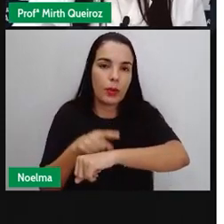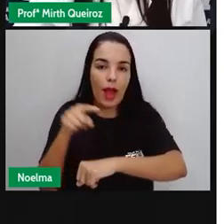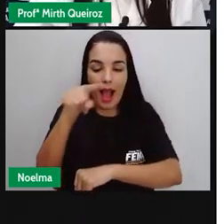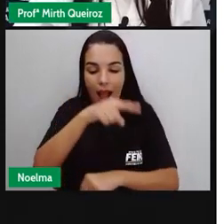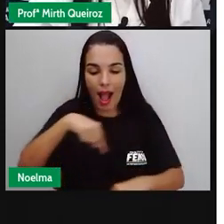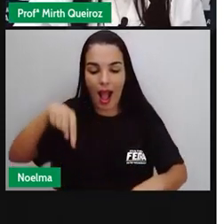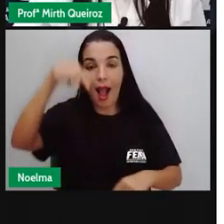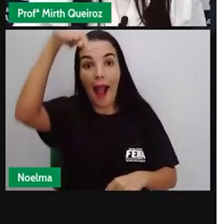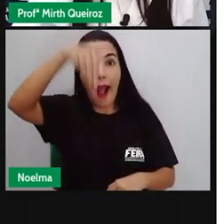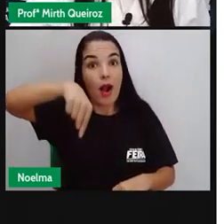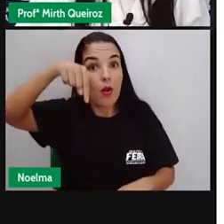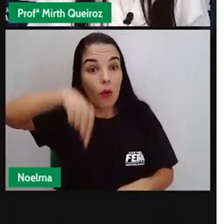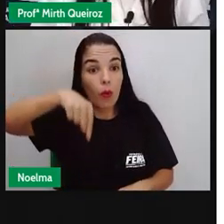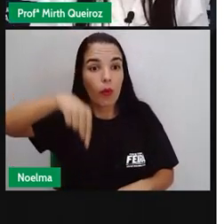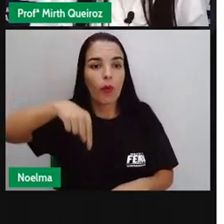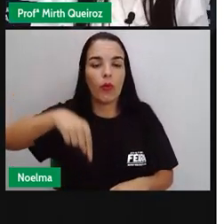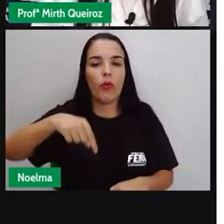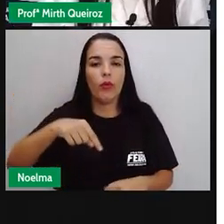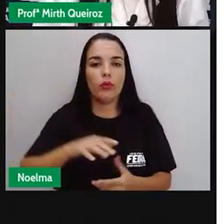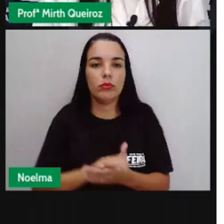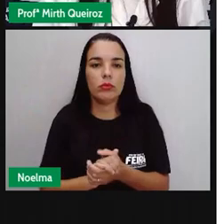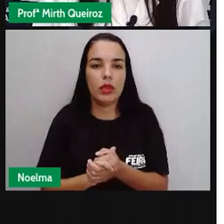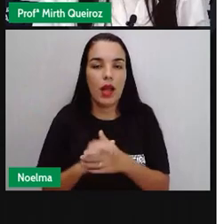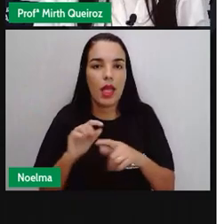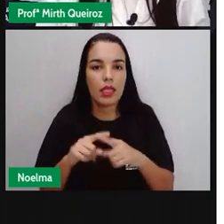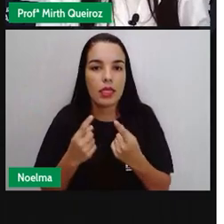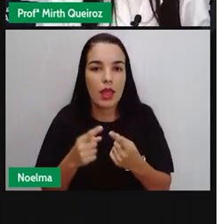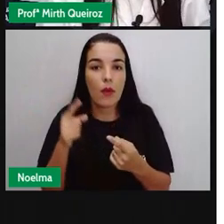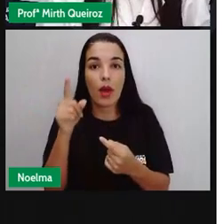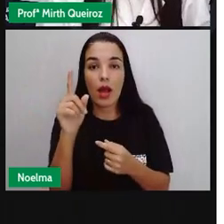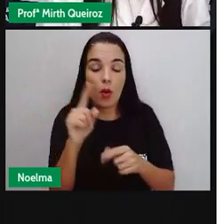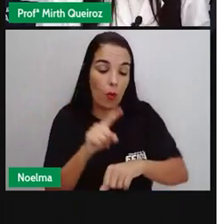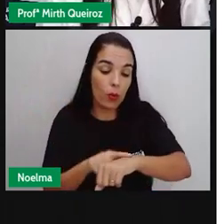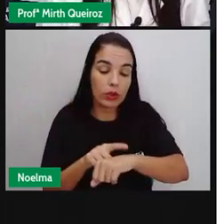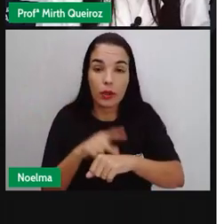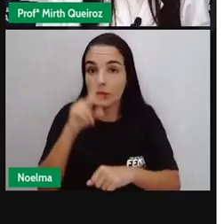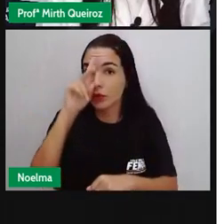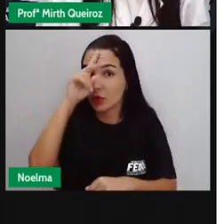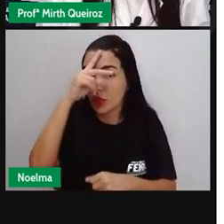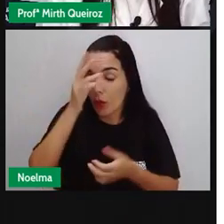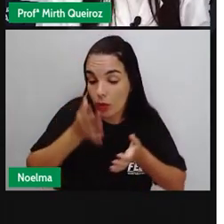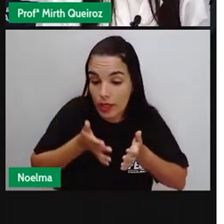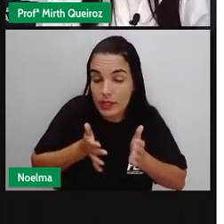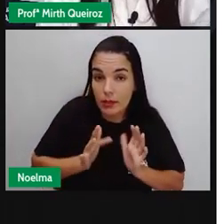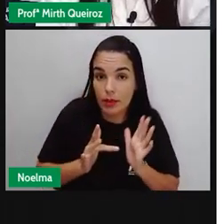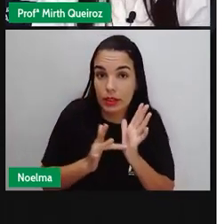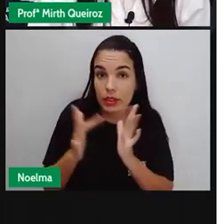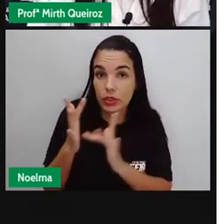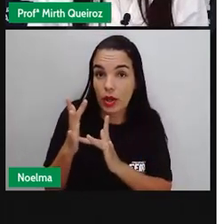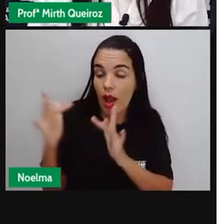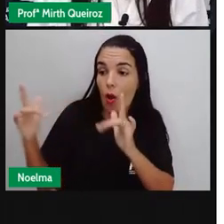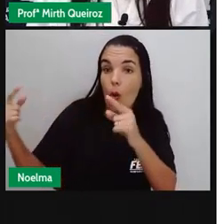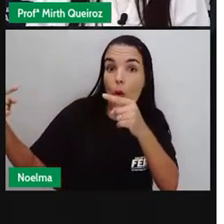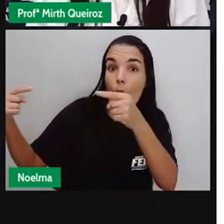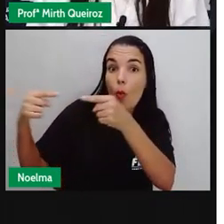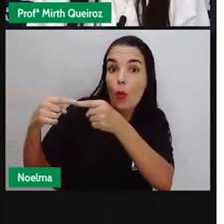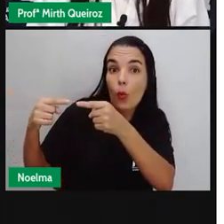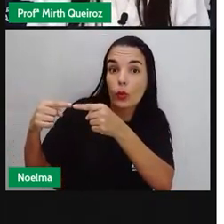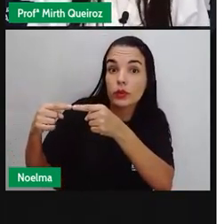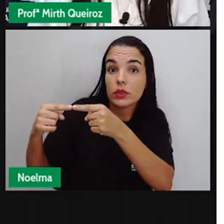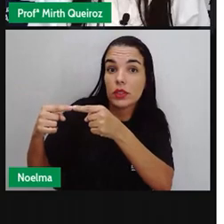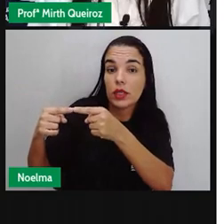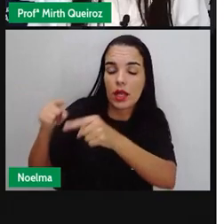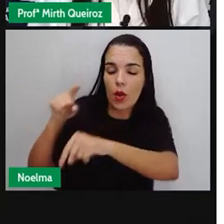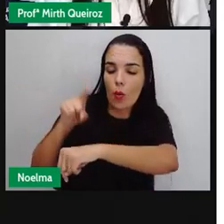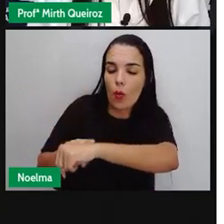marca o nosso tempo histórico E esse tempo histórico Que foi do nascimento de Cristo Coincide com o